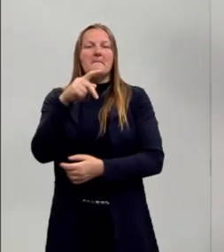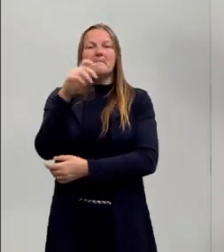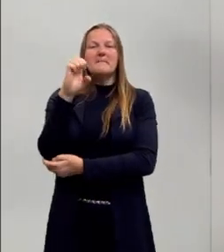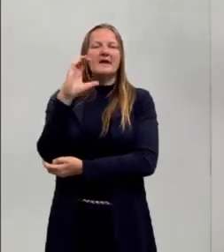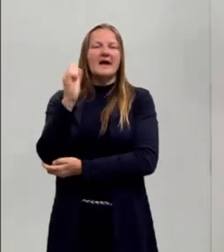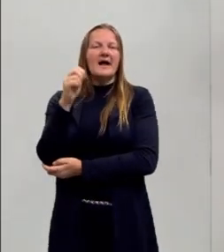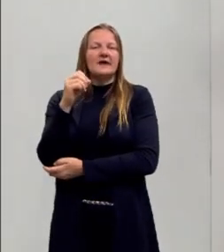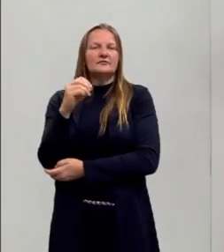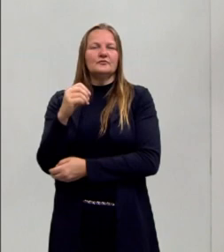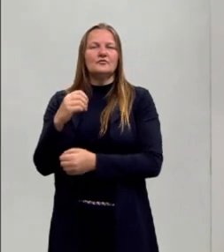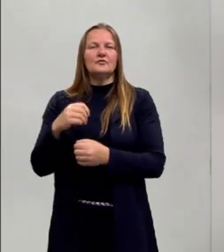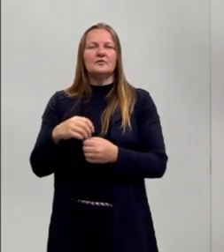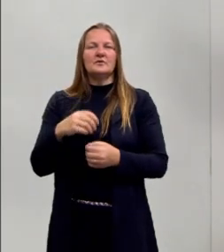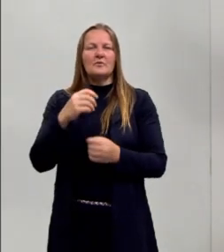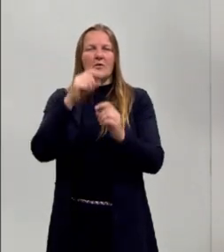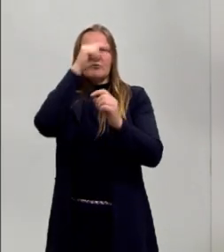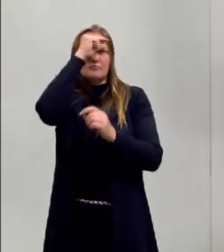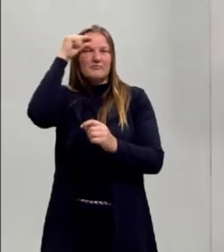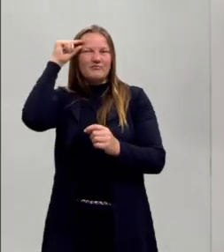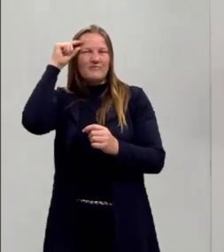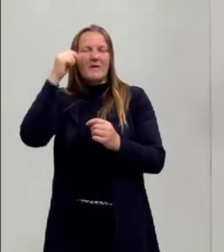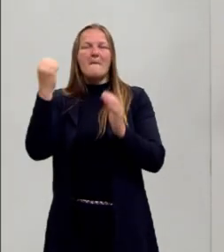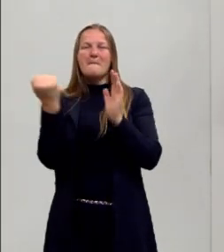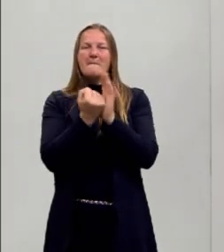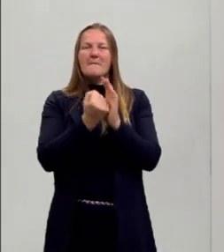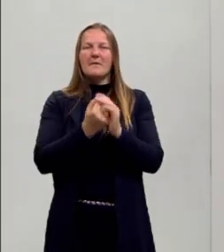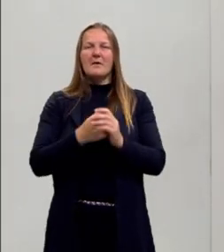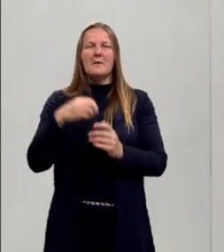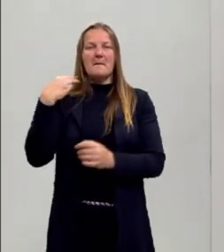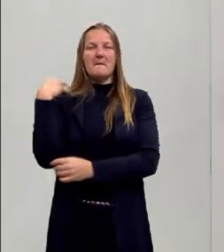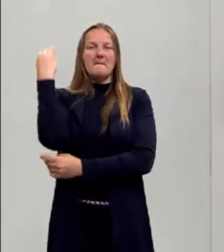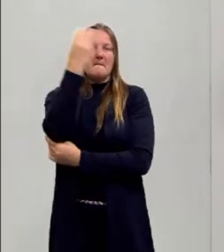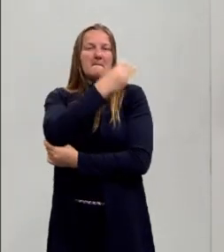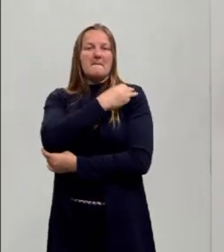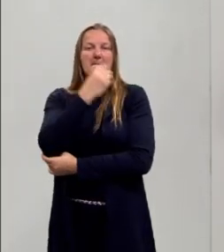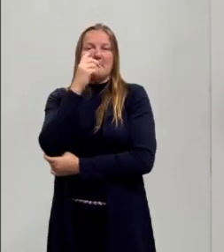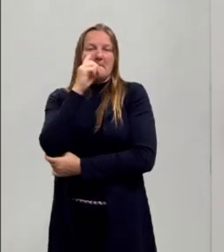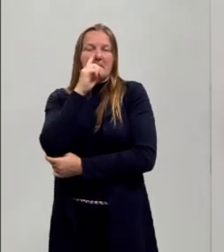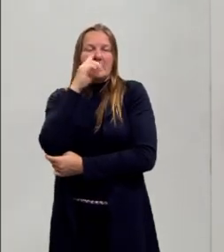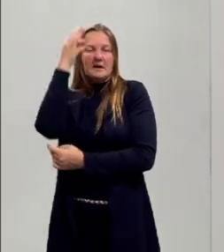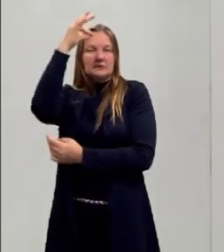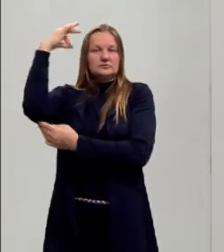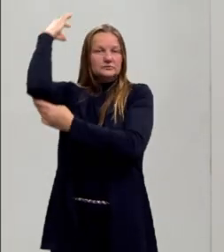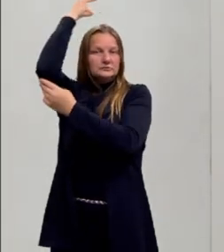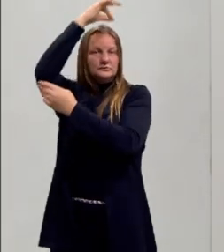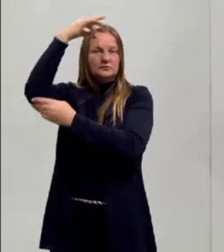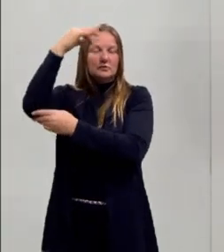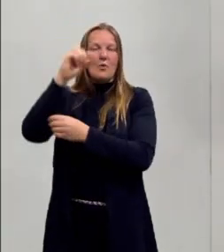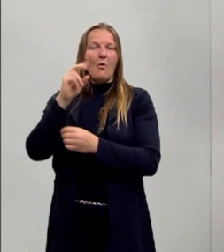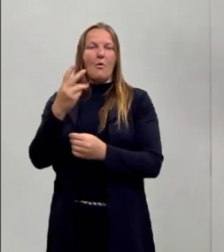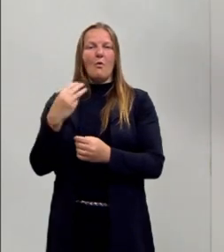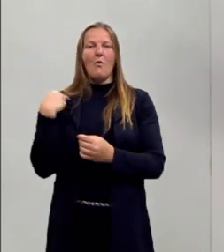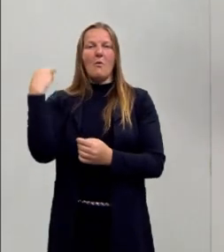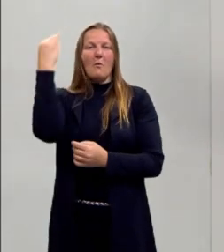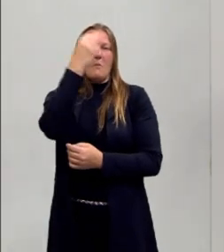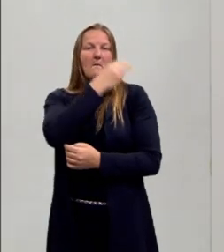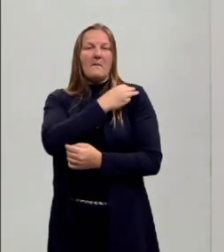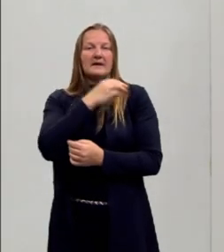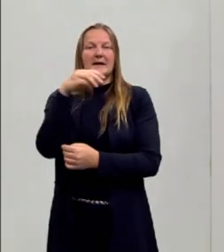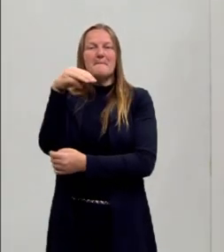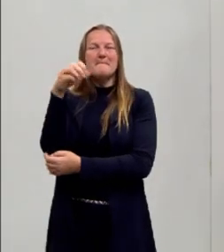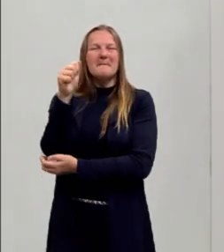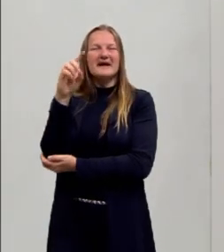terrível. Aqueles estereótipos de ou ela é Maria, a mãe de Deus, pura, casta, ou ela é Maria Madalena.